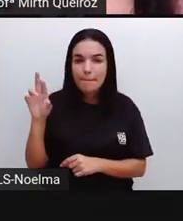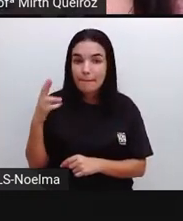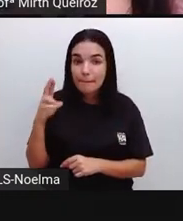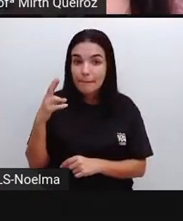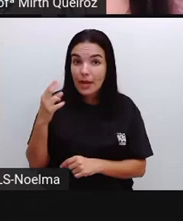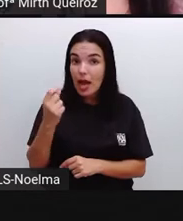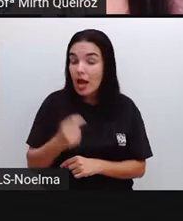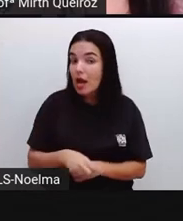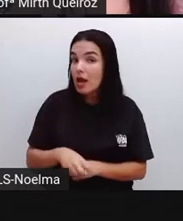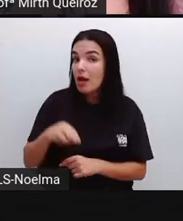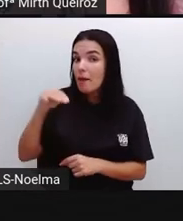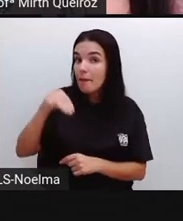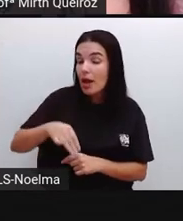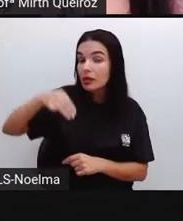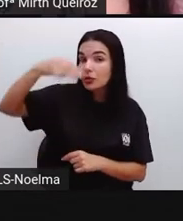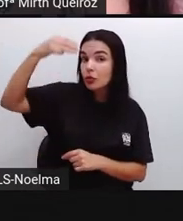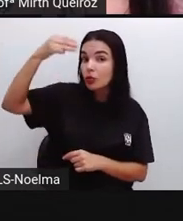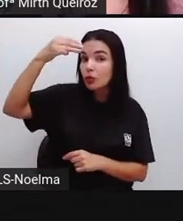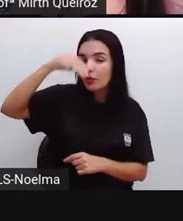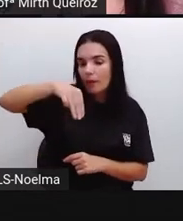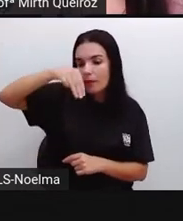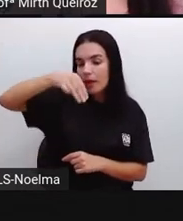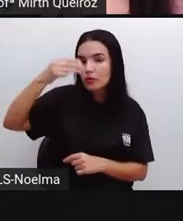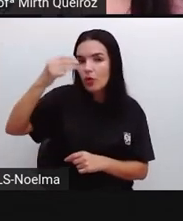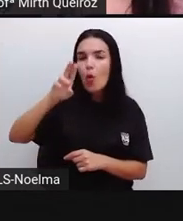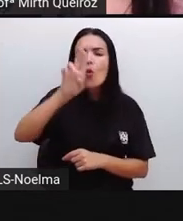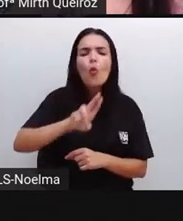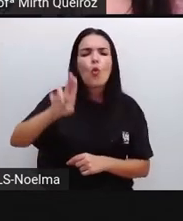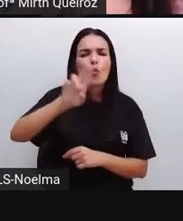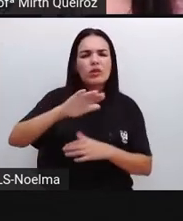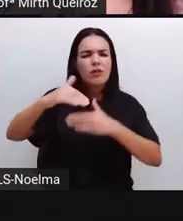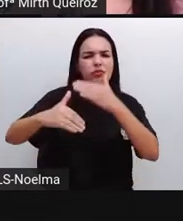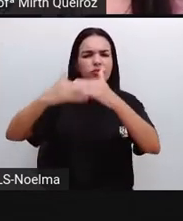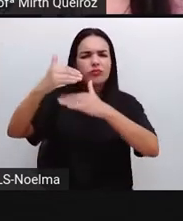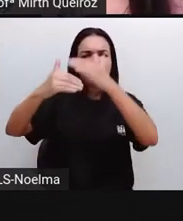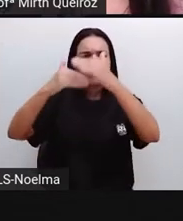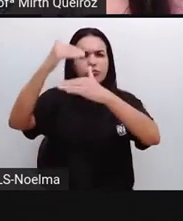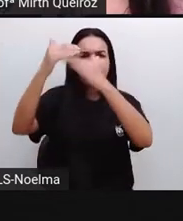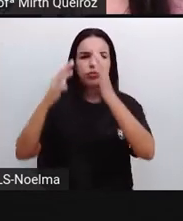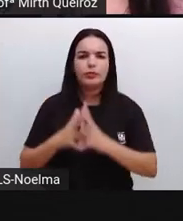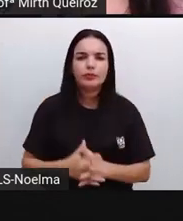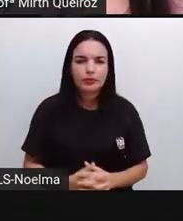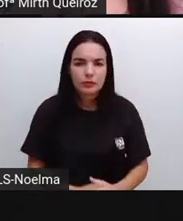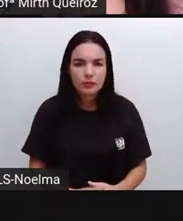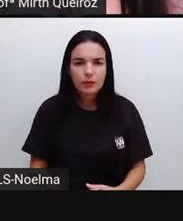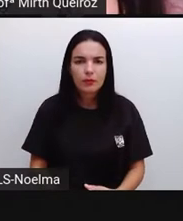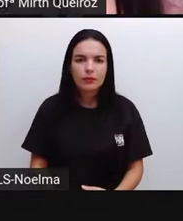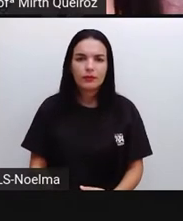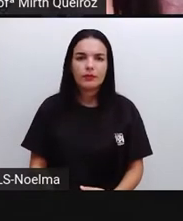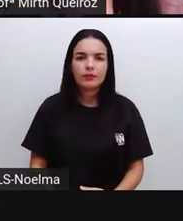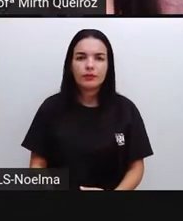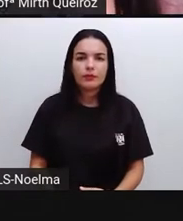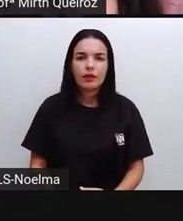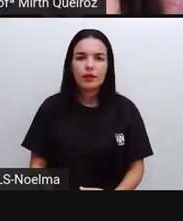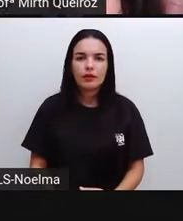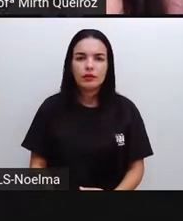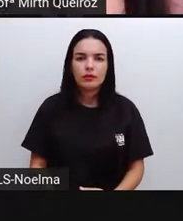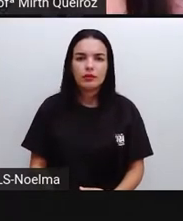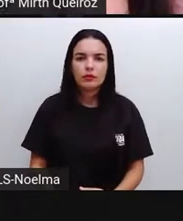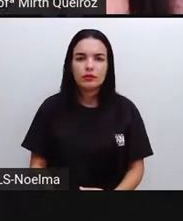metros cúbicos, certo? E assim, vai aumentando de acordo aí com o consumo.